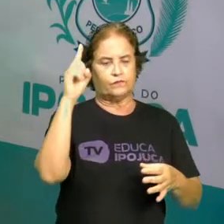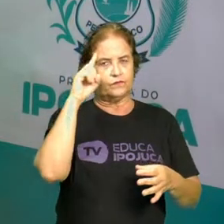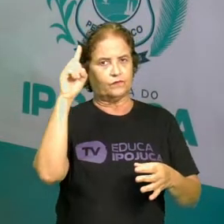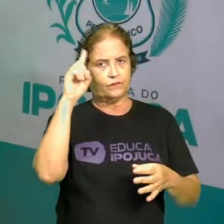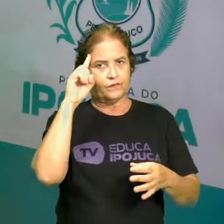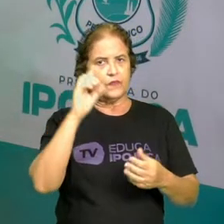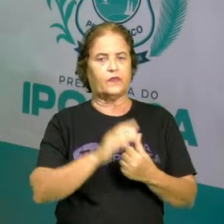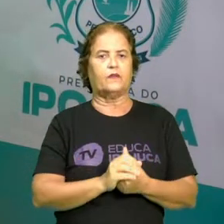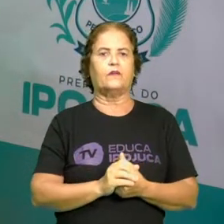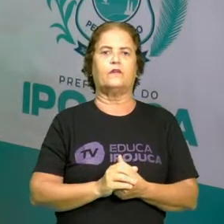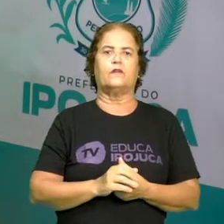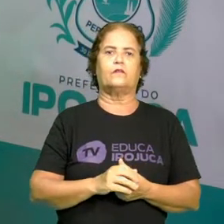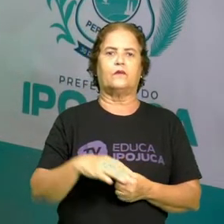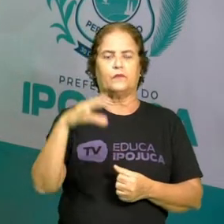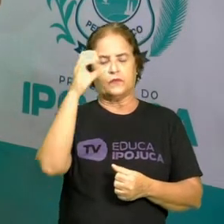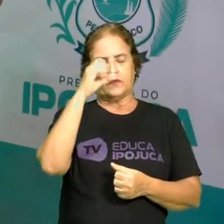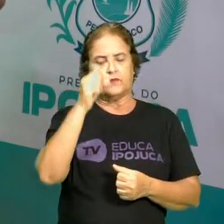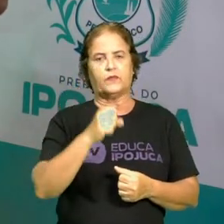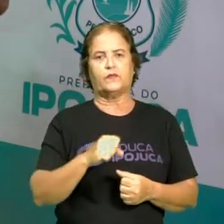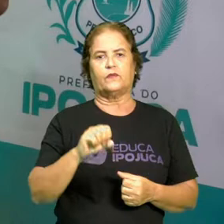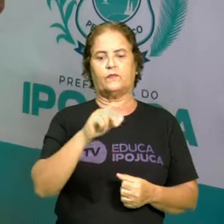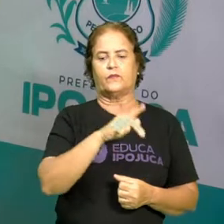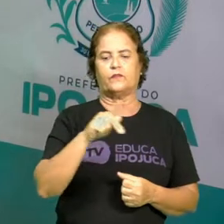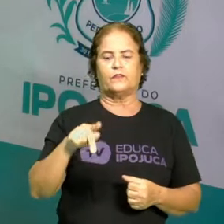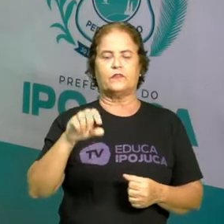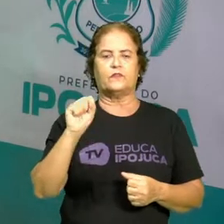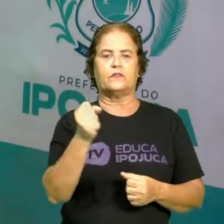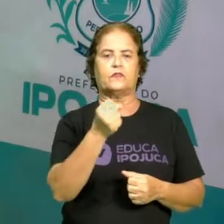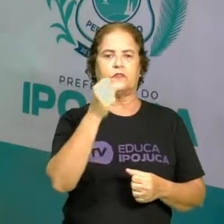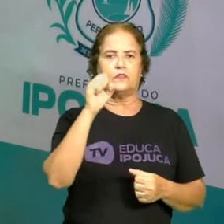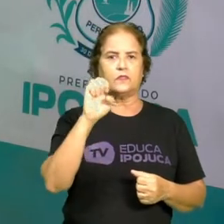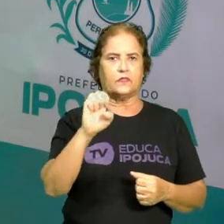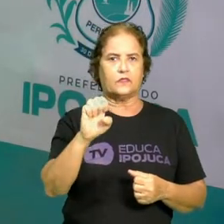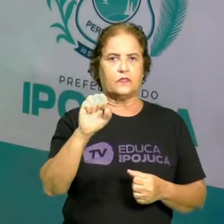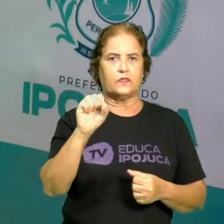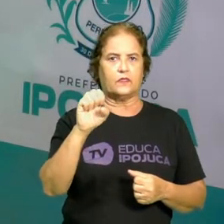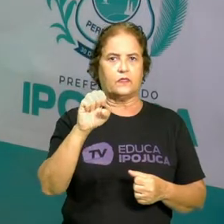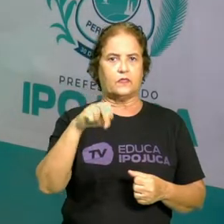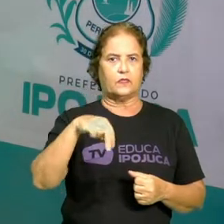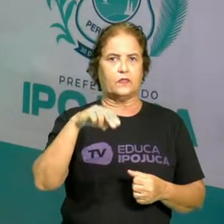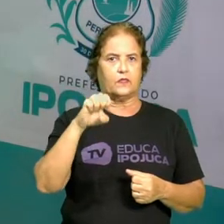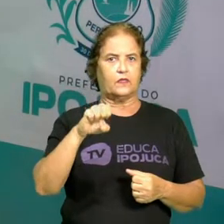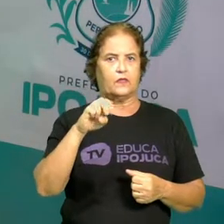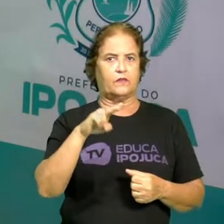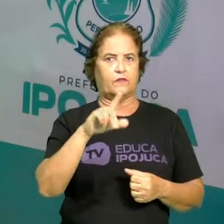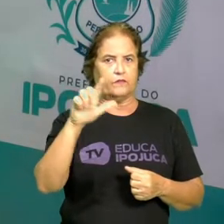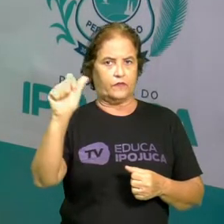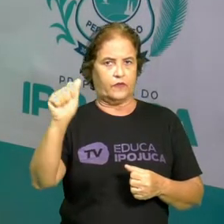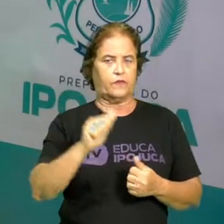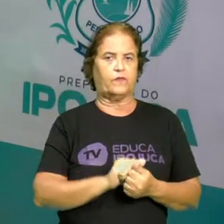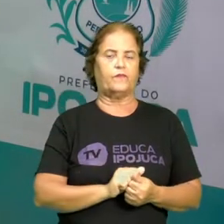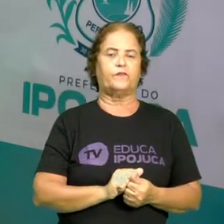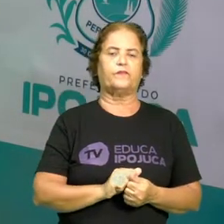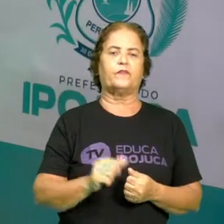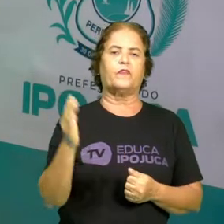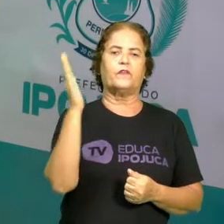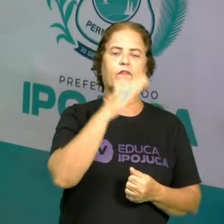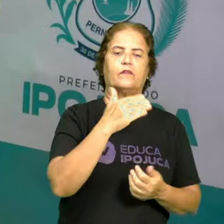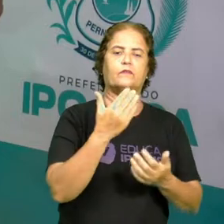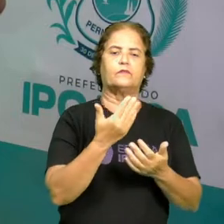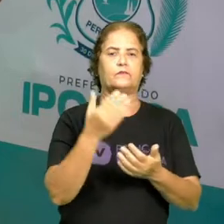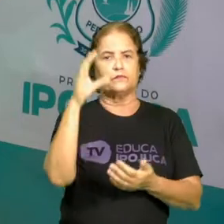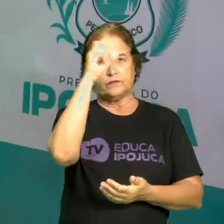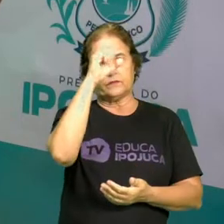contexto do dia a dia. Eu, professor Ceneval Santana, estarei com vocês nesta aula. Vamos aprender?